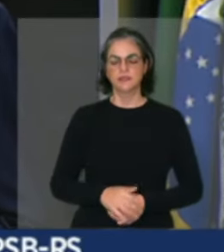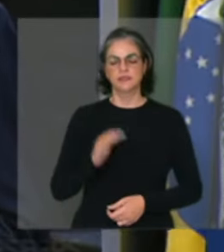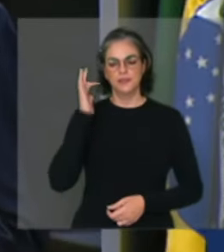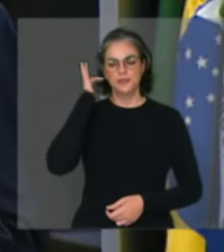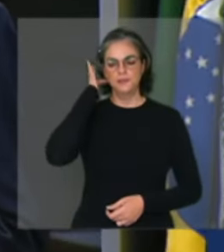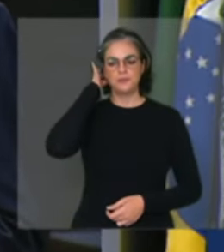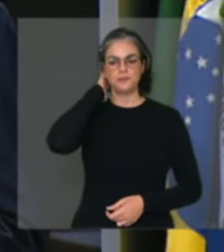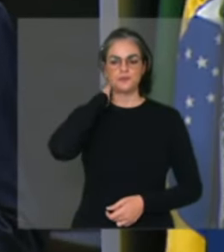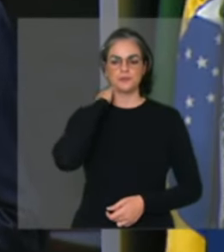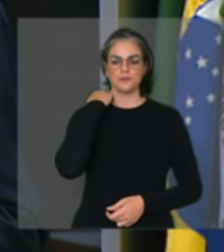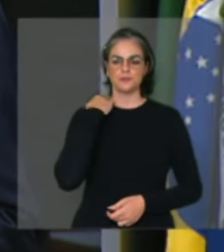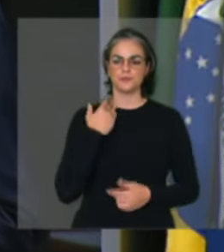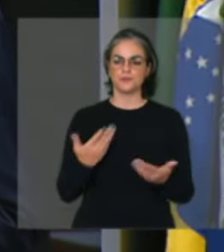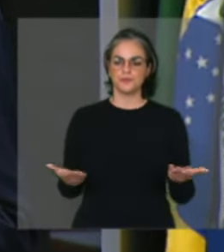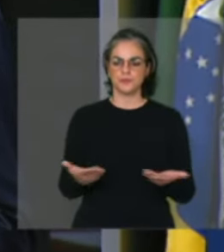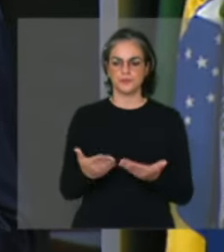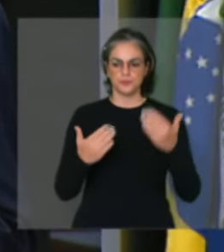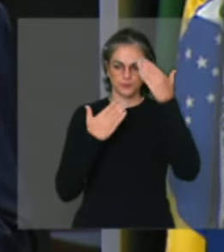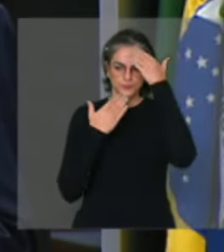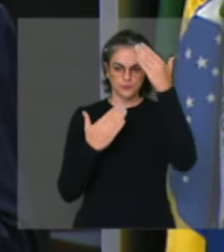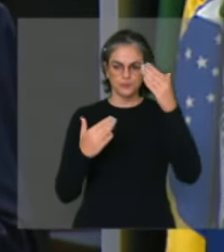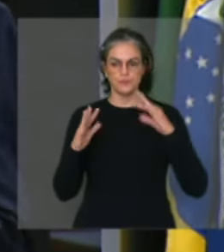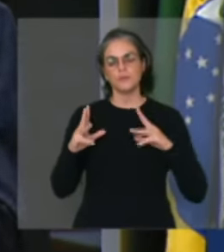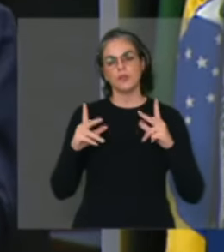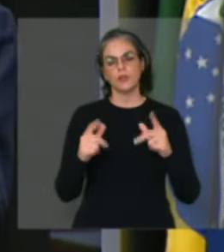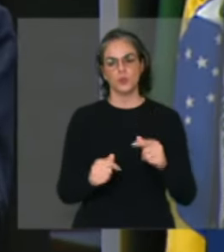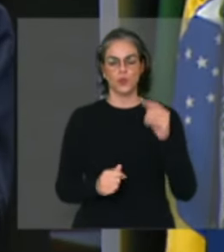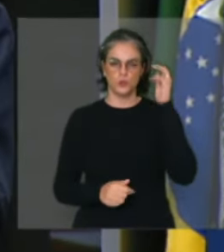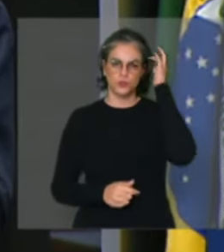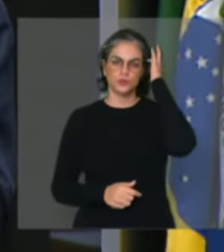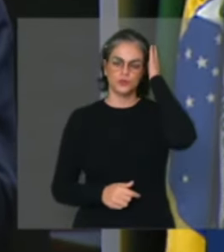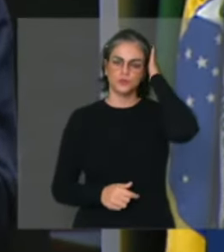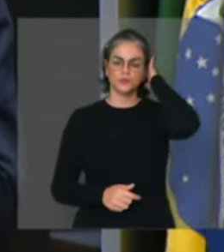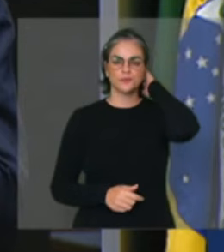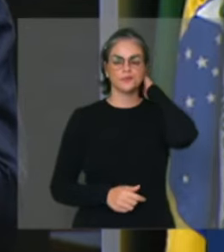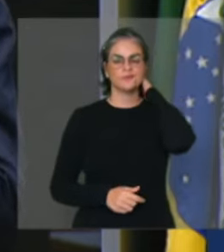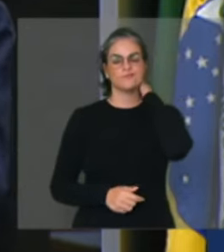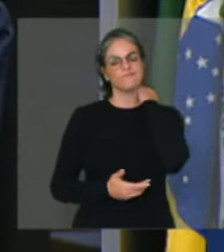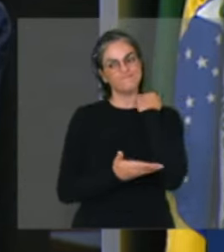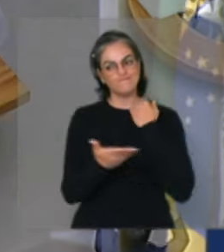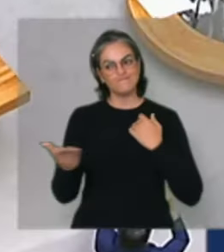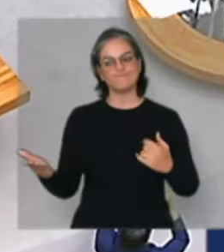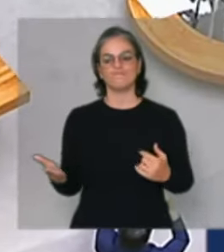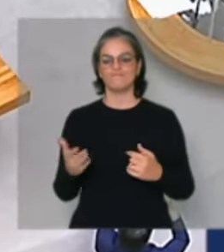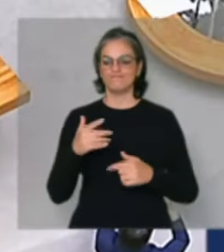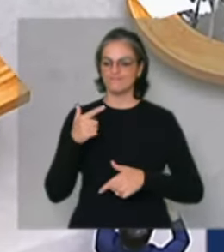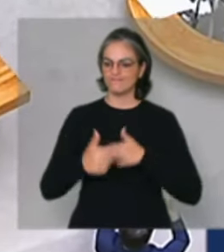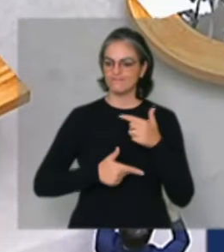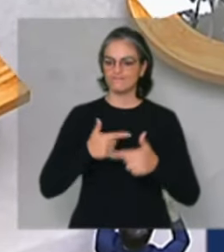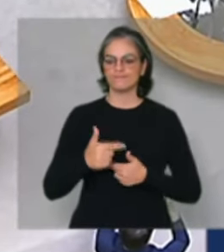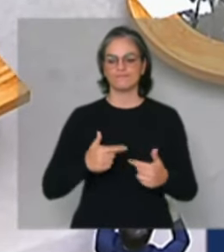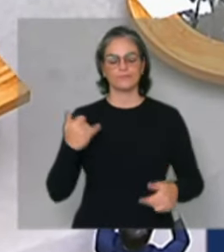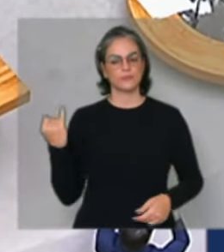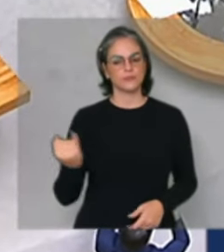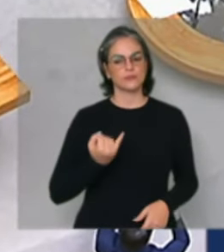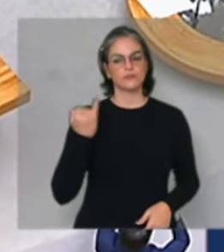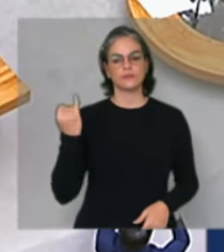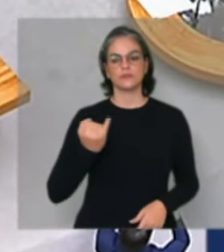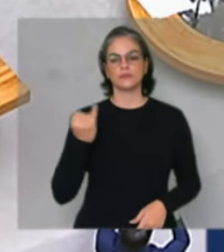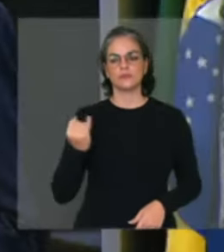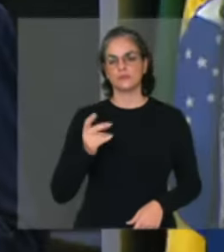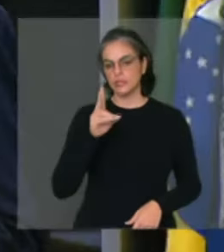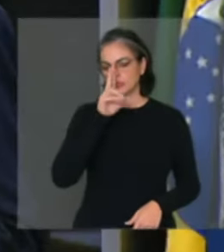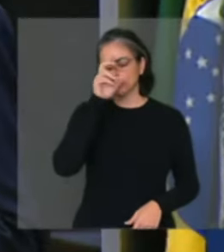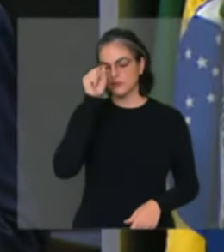agradecendo a todos e todas que constroem a cada dia algo a mais para o fortalecimento da